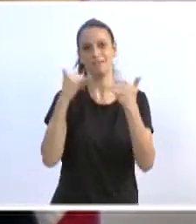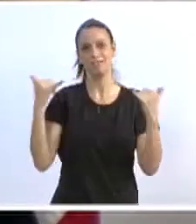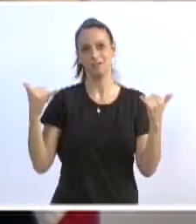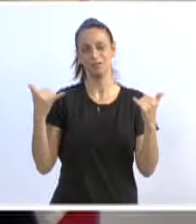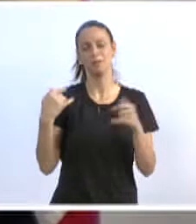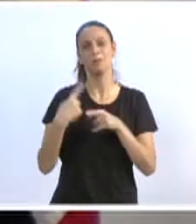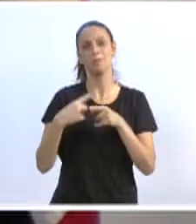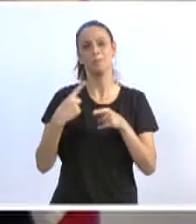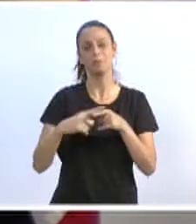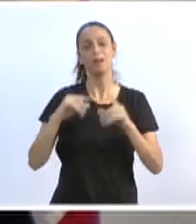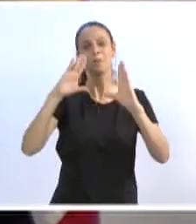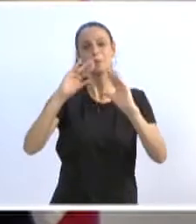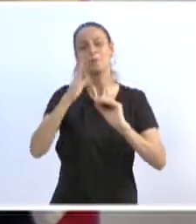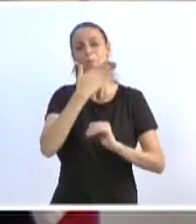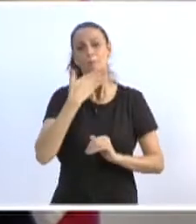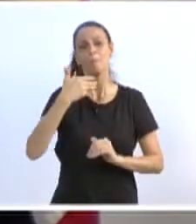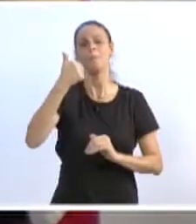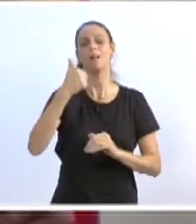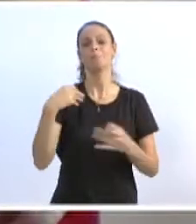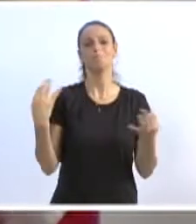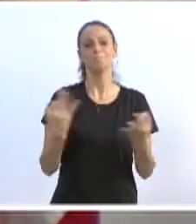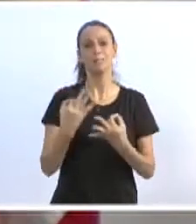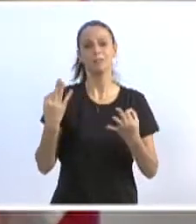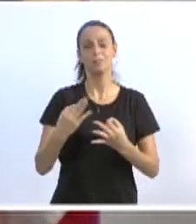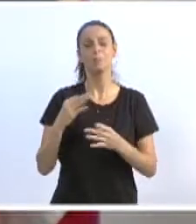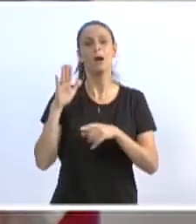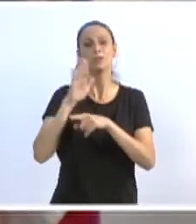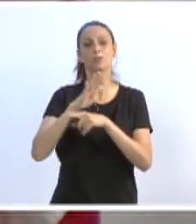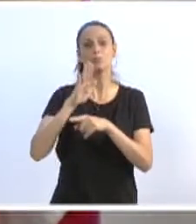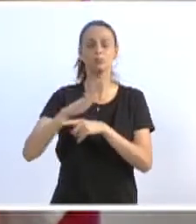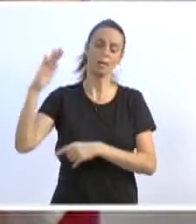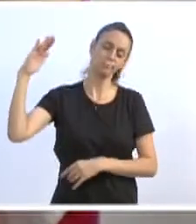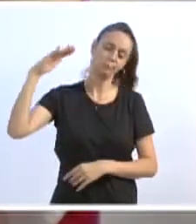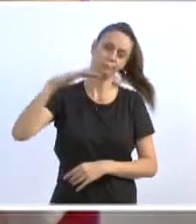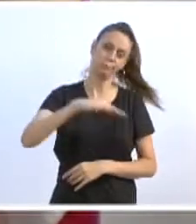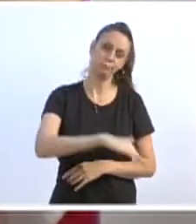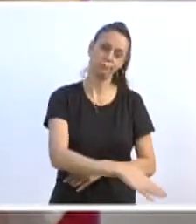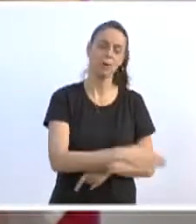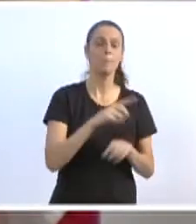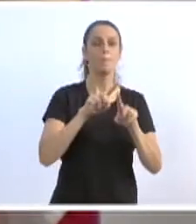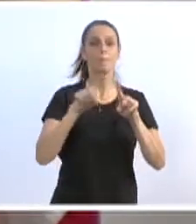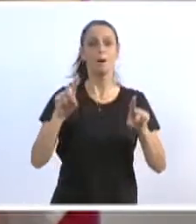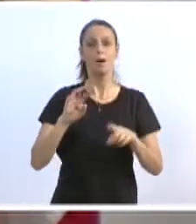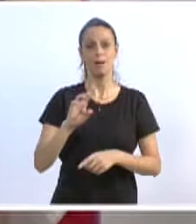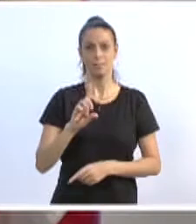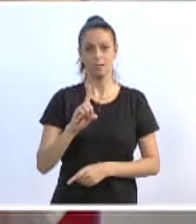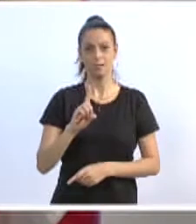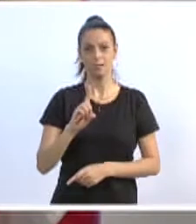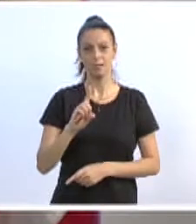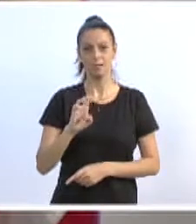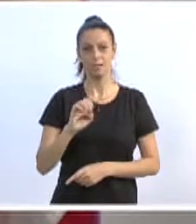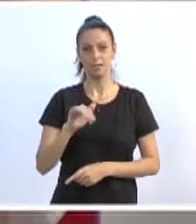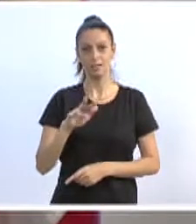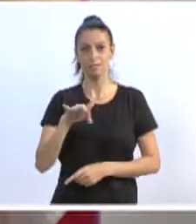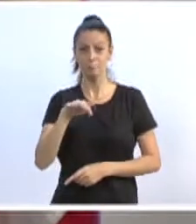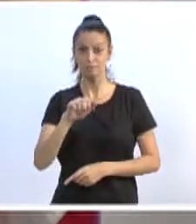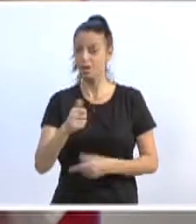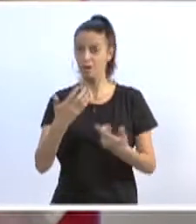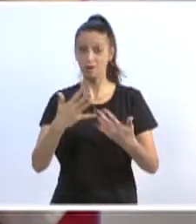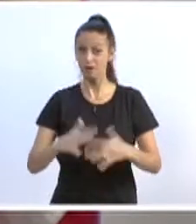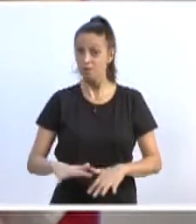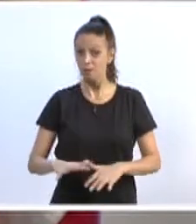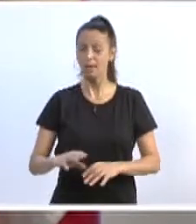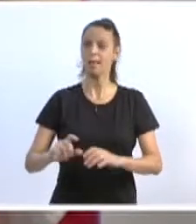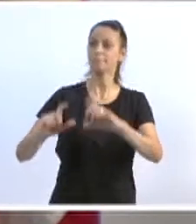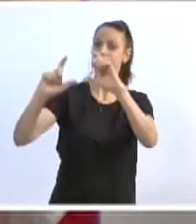noite a iluminação iria ser perfeita na descida da Serra. Já que o de infra não quer colocar lombada, tartarugas, ou mais placa de